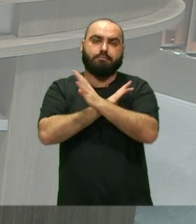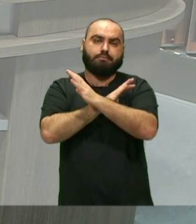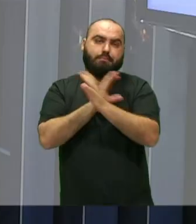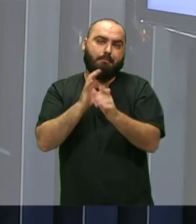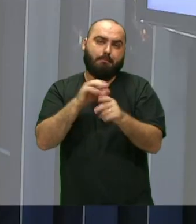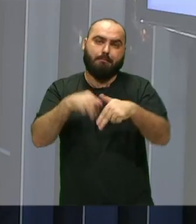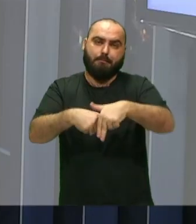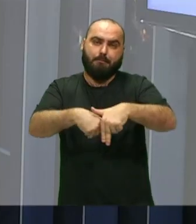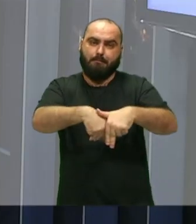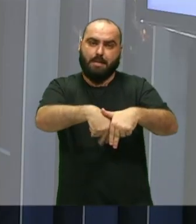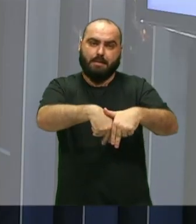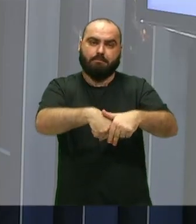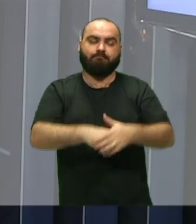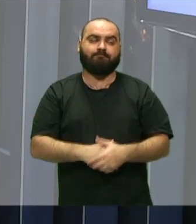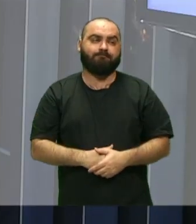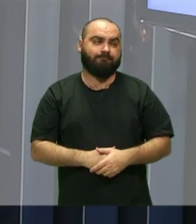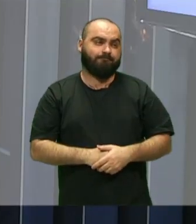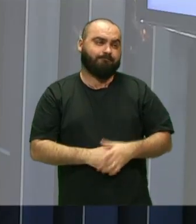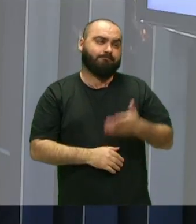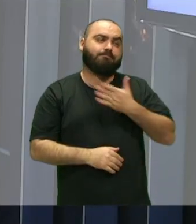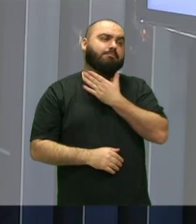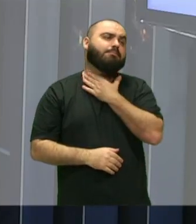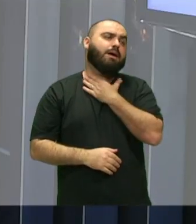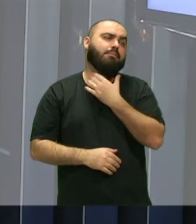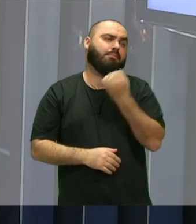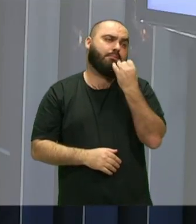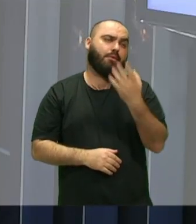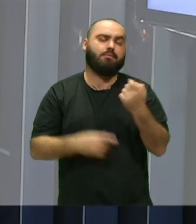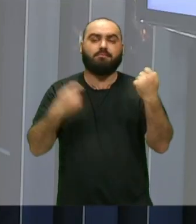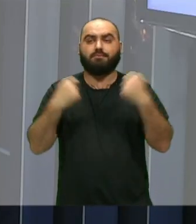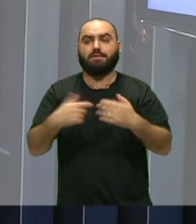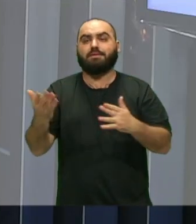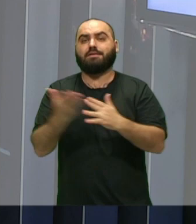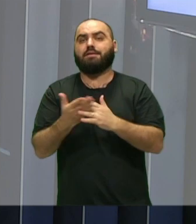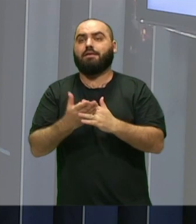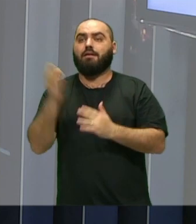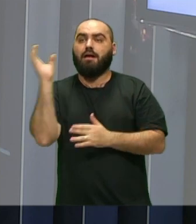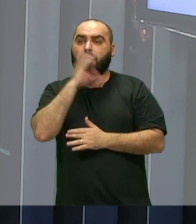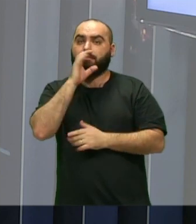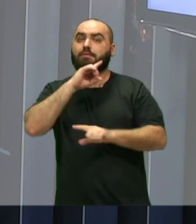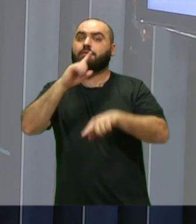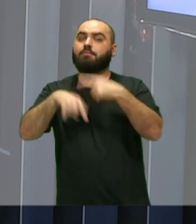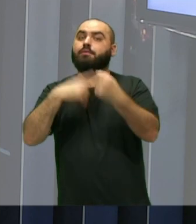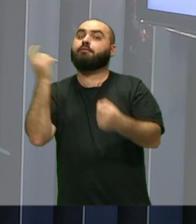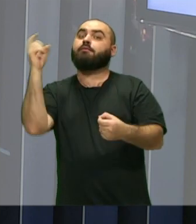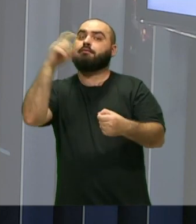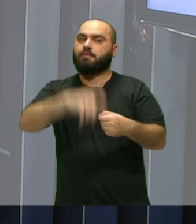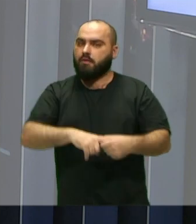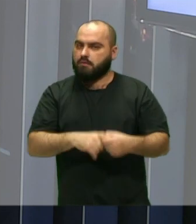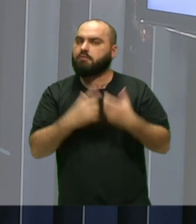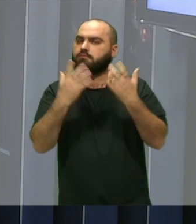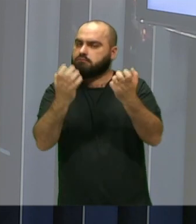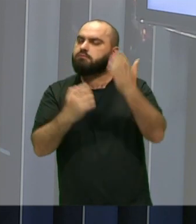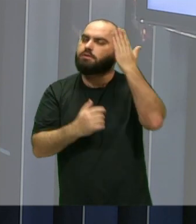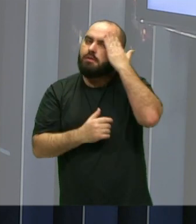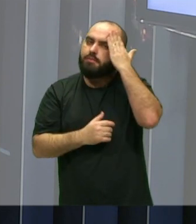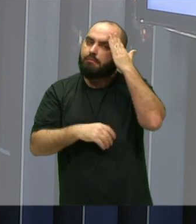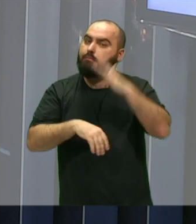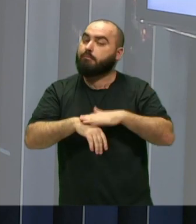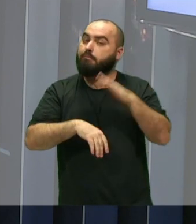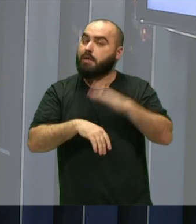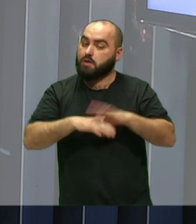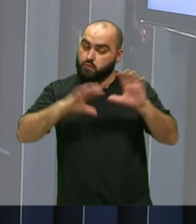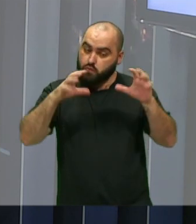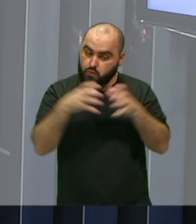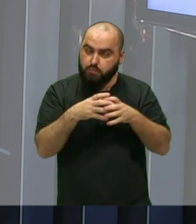certeza Ai gente O papo está tão bom Mas a gente tem que fazer Mais um pequeno intervalo Na volta A gente vai saber mais Sobre um grupo